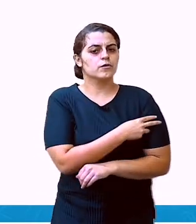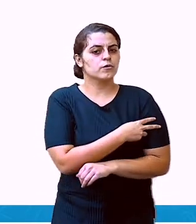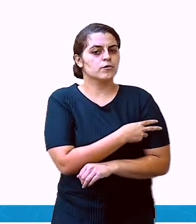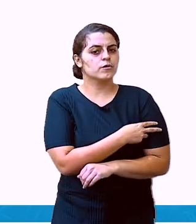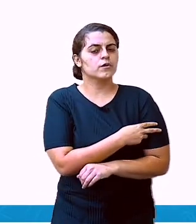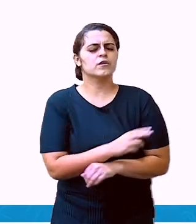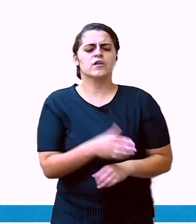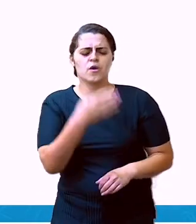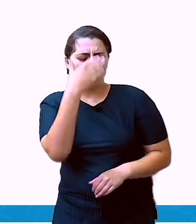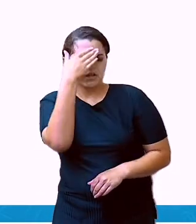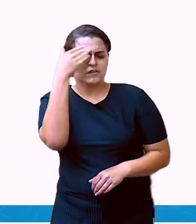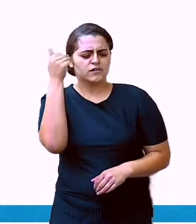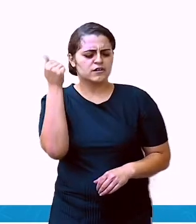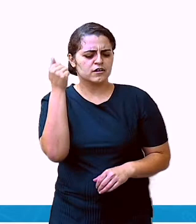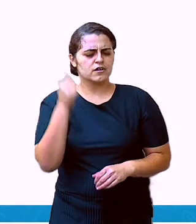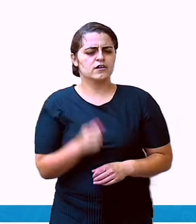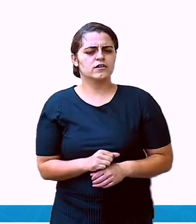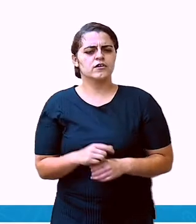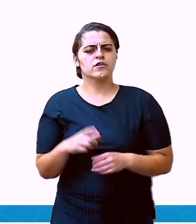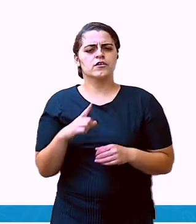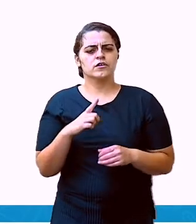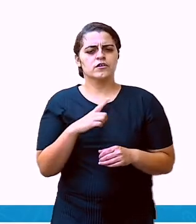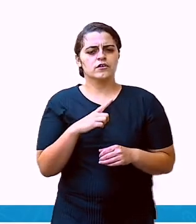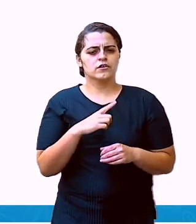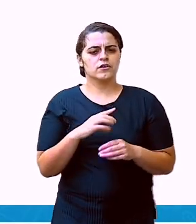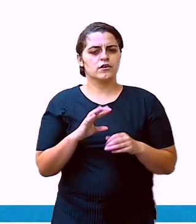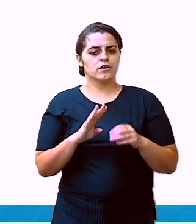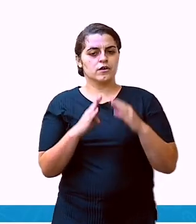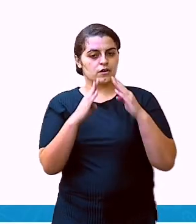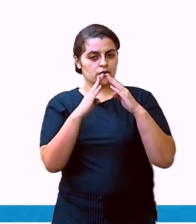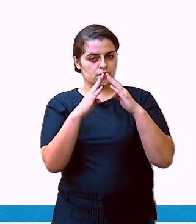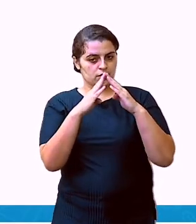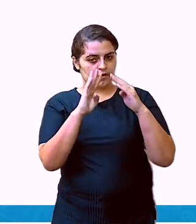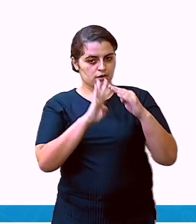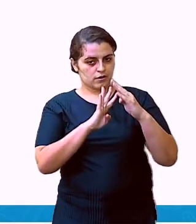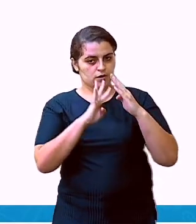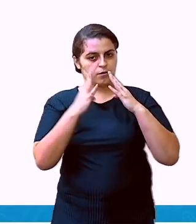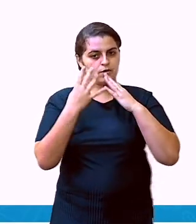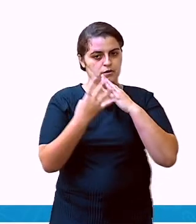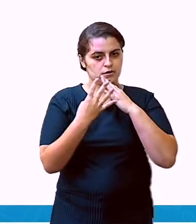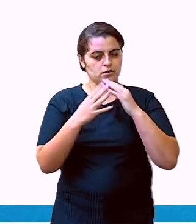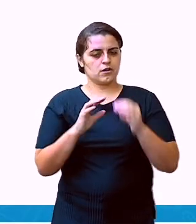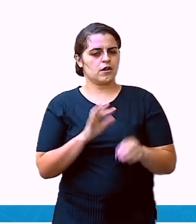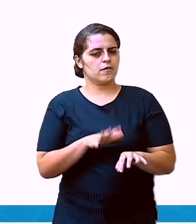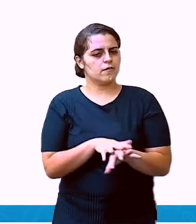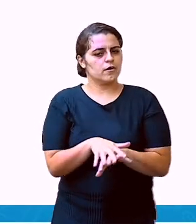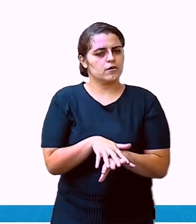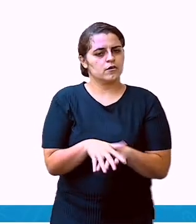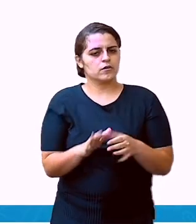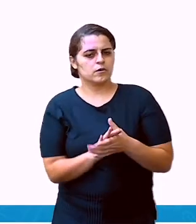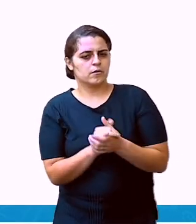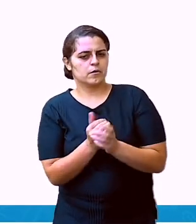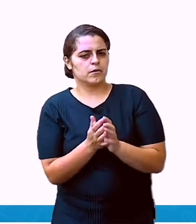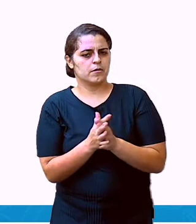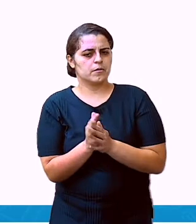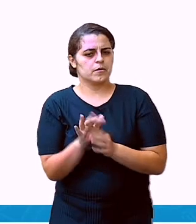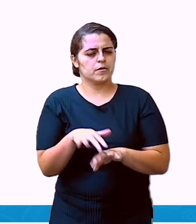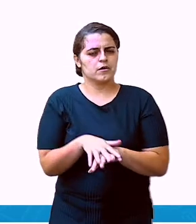Não esqueçam de manter a quarentena. Lavem as mãos com frequências.